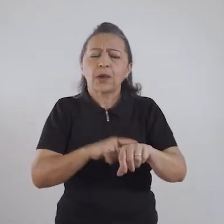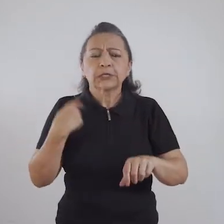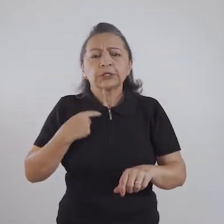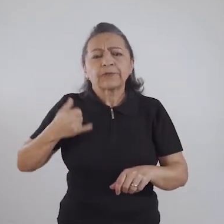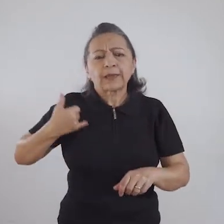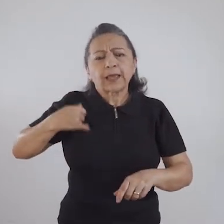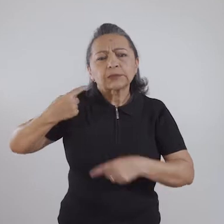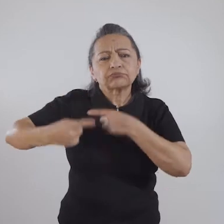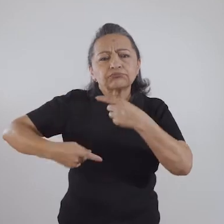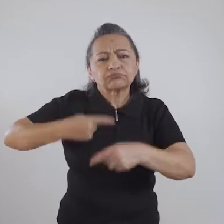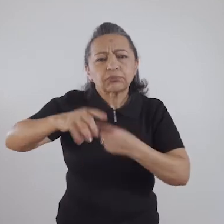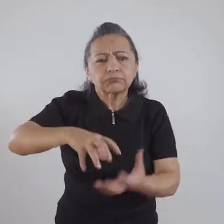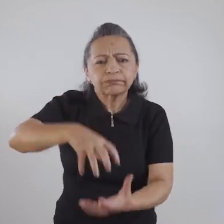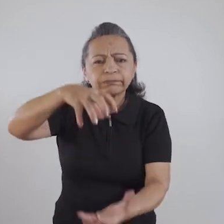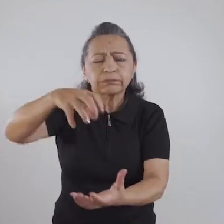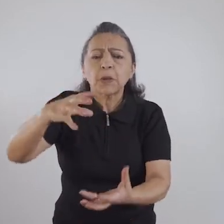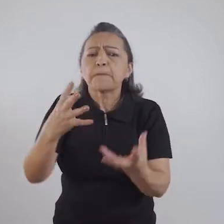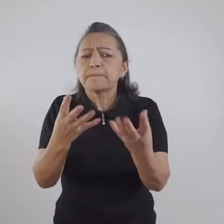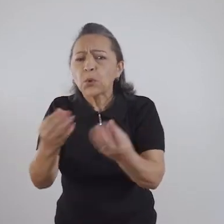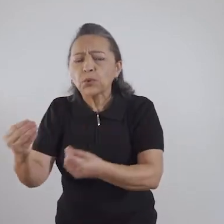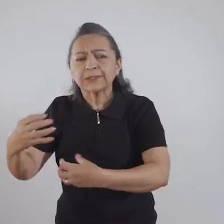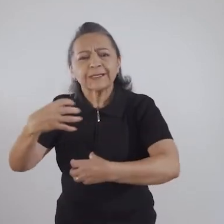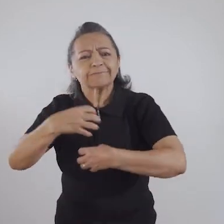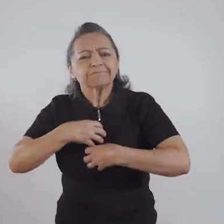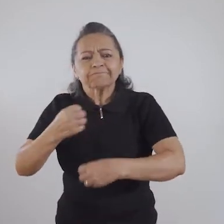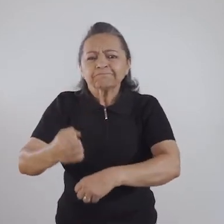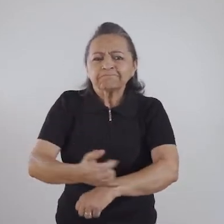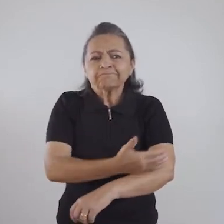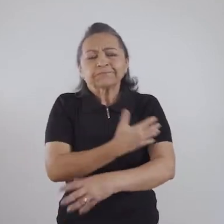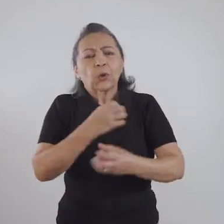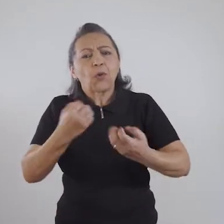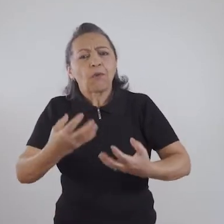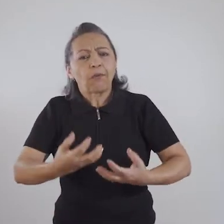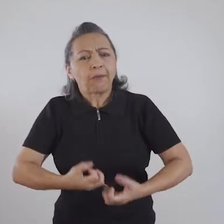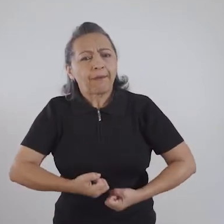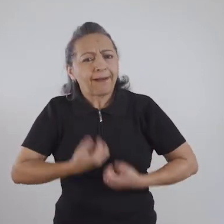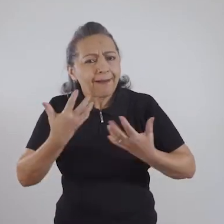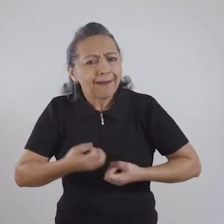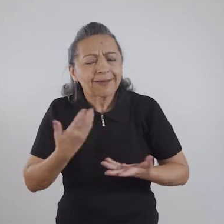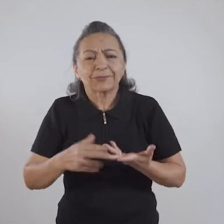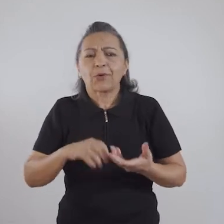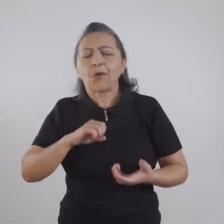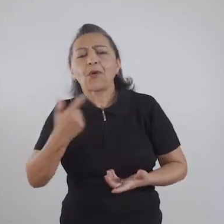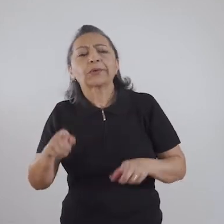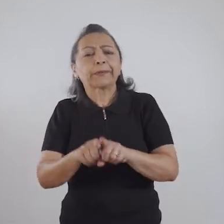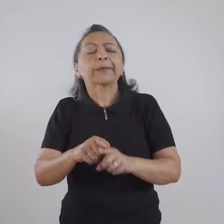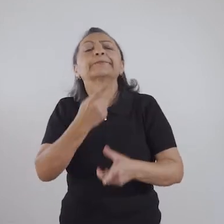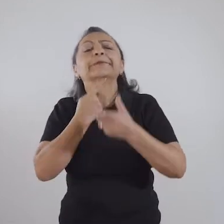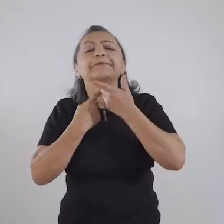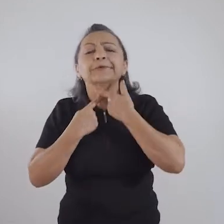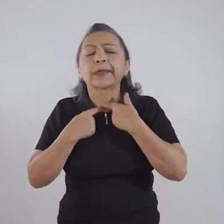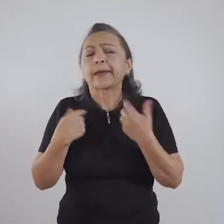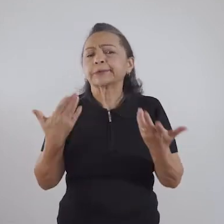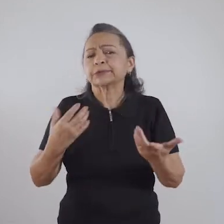envelhecendo, muitas das sensações ou do ânimo, muitas vezes, ou da vontade